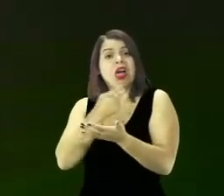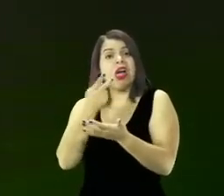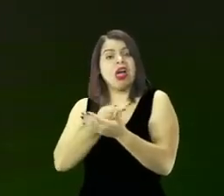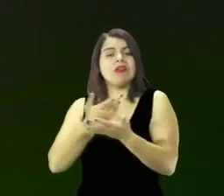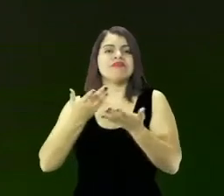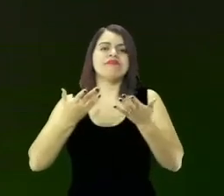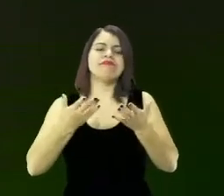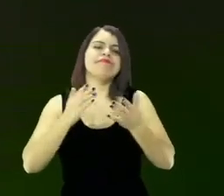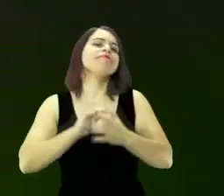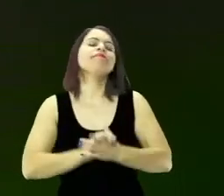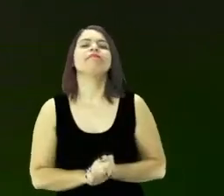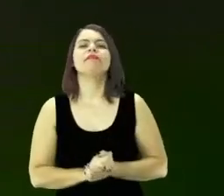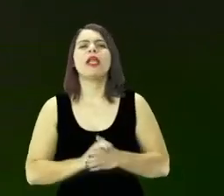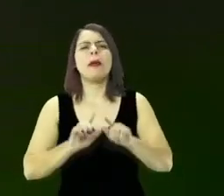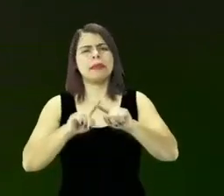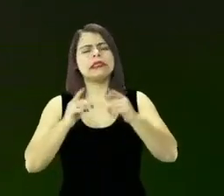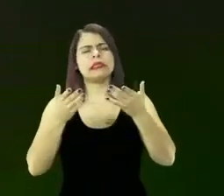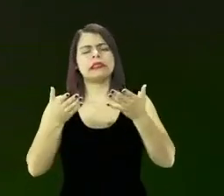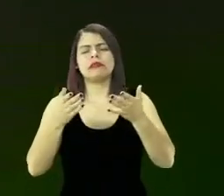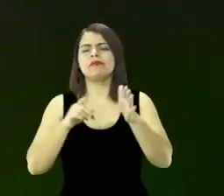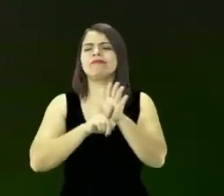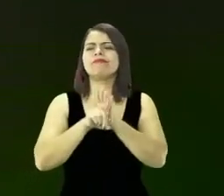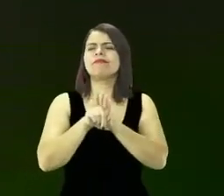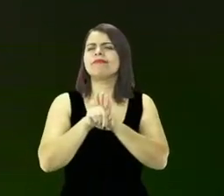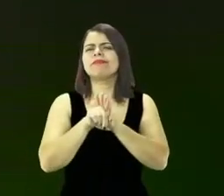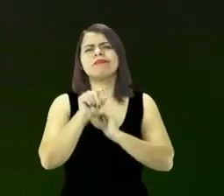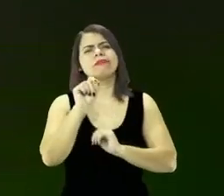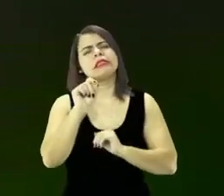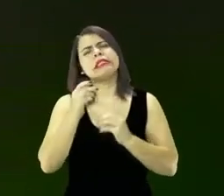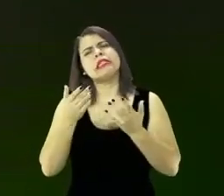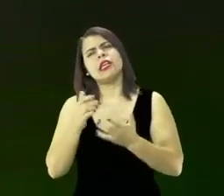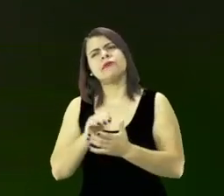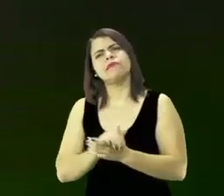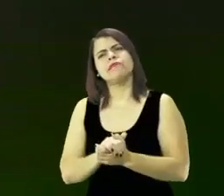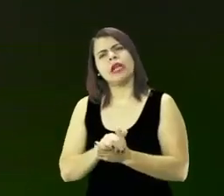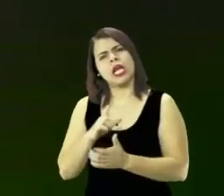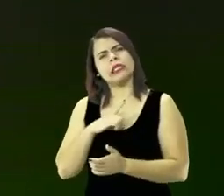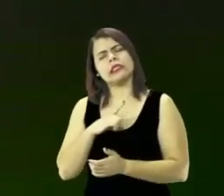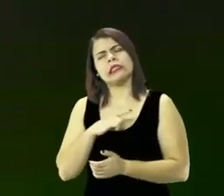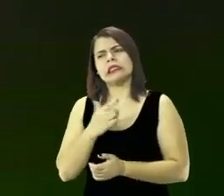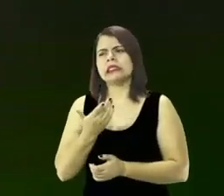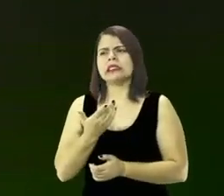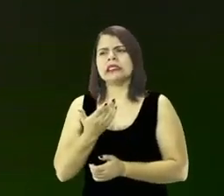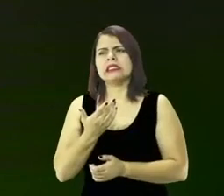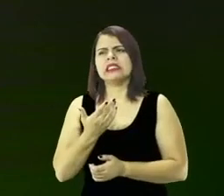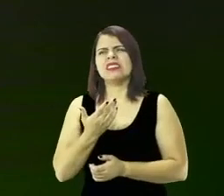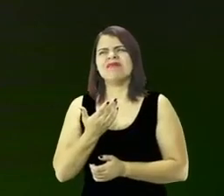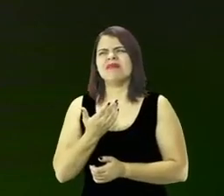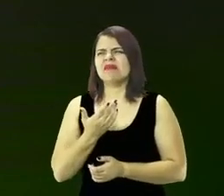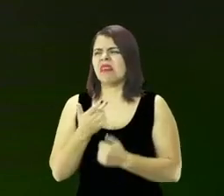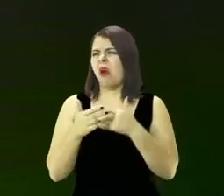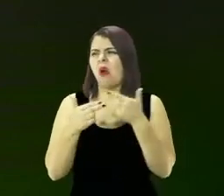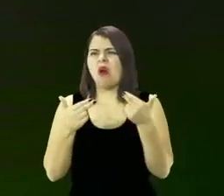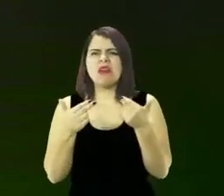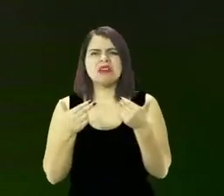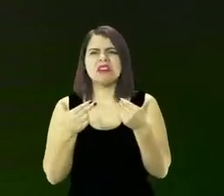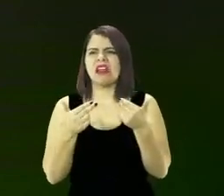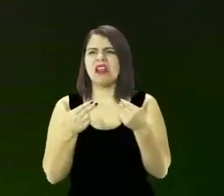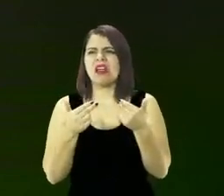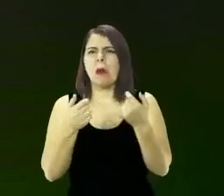Mas eu pergunto para mim e para você, será que existe alguma coisa que a gente já deveria saber que a gente